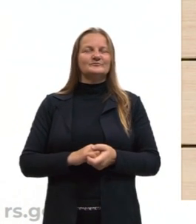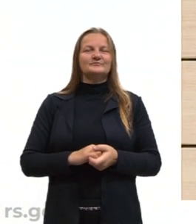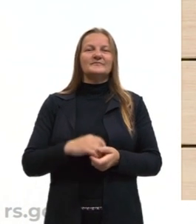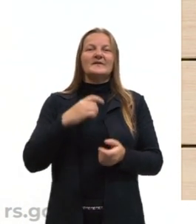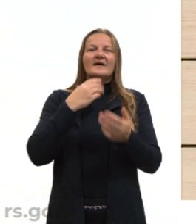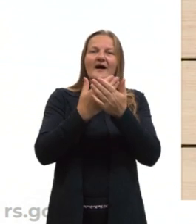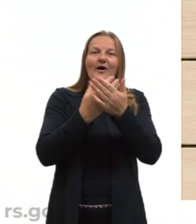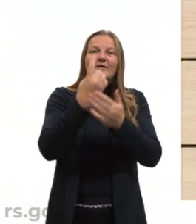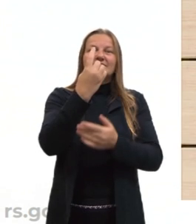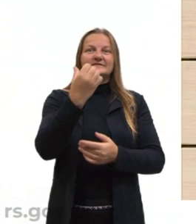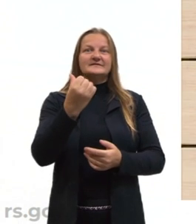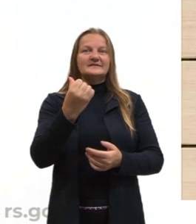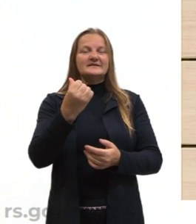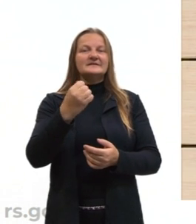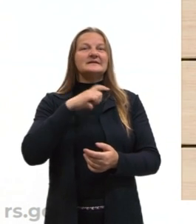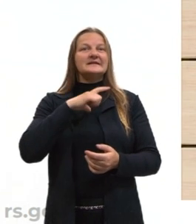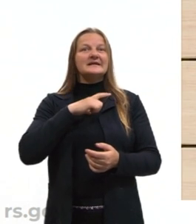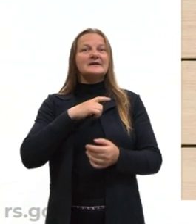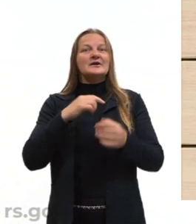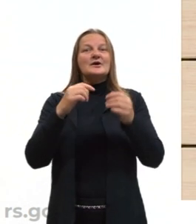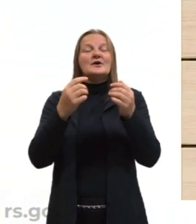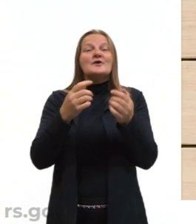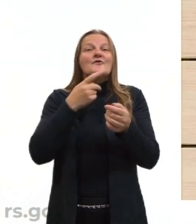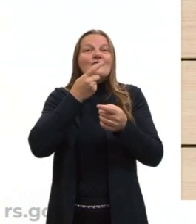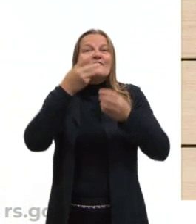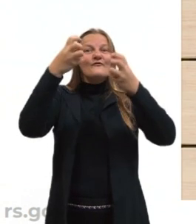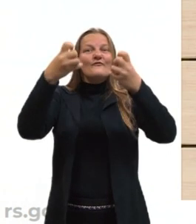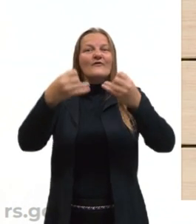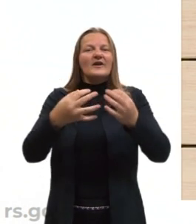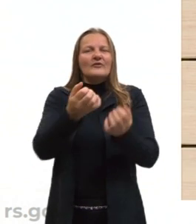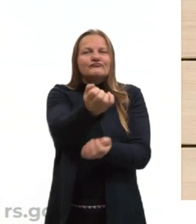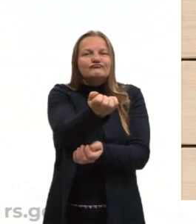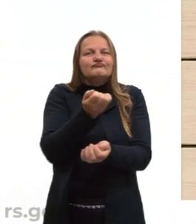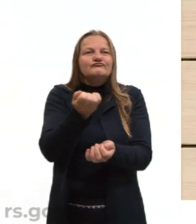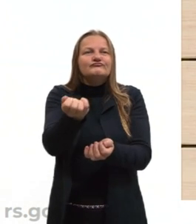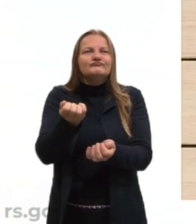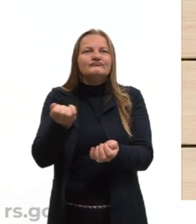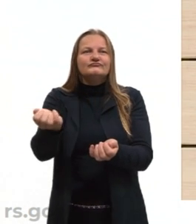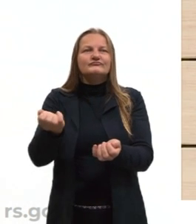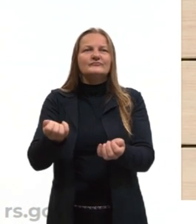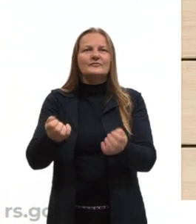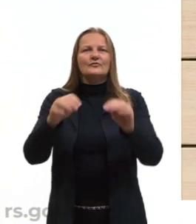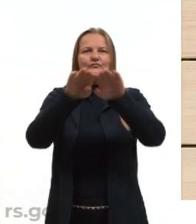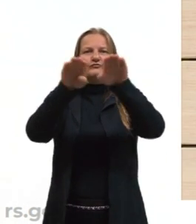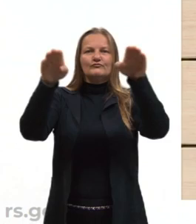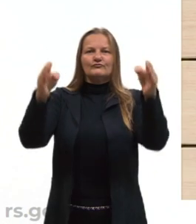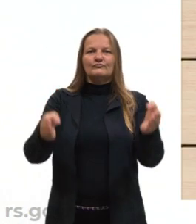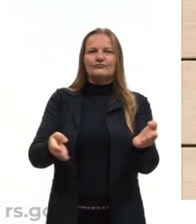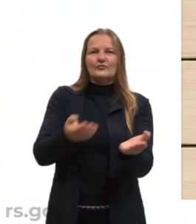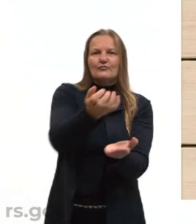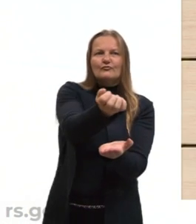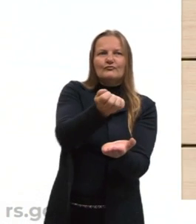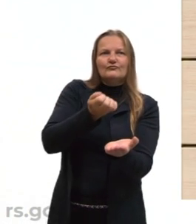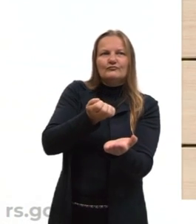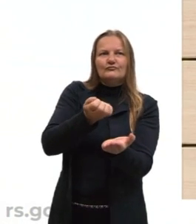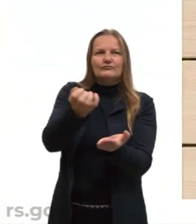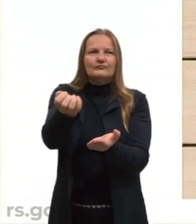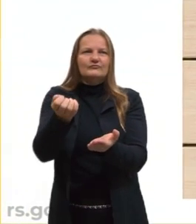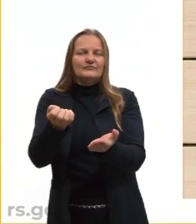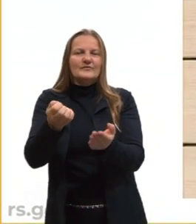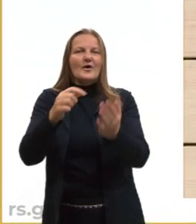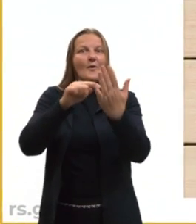16, vocês vão ver que nela eu falo sobre gavetas. Em que gaveta eu procuro? E ali eu fiz uma